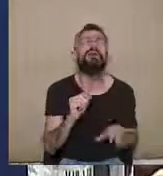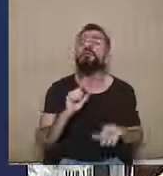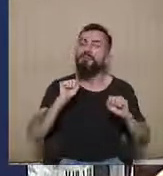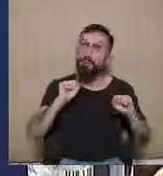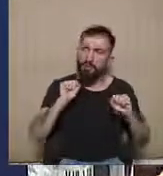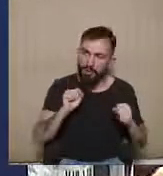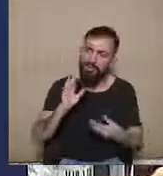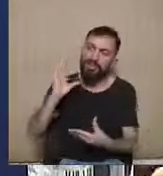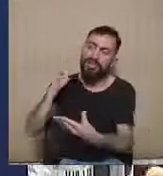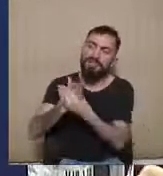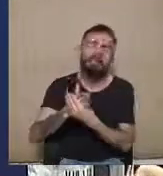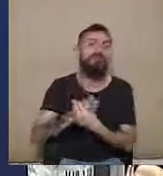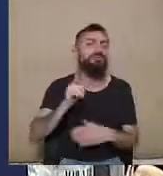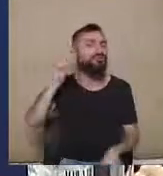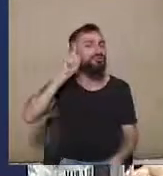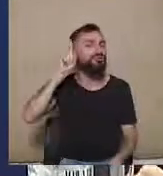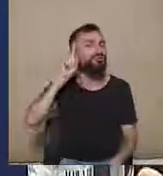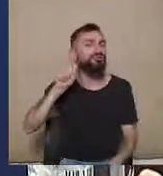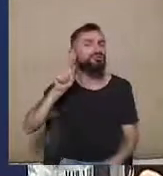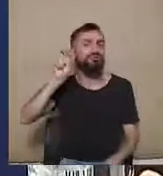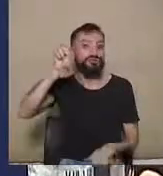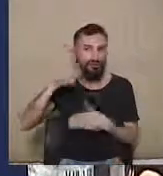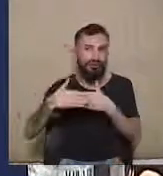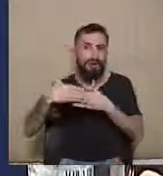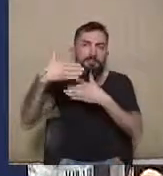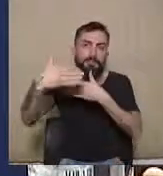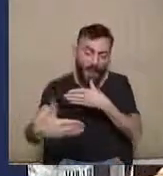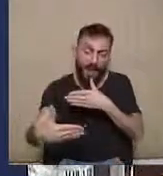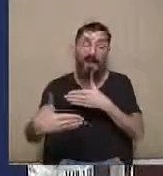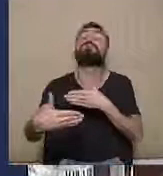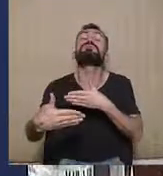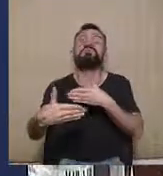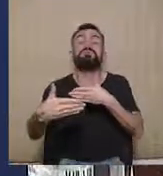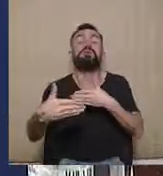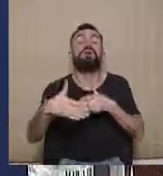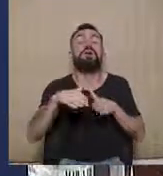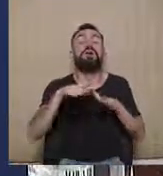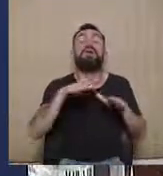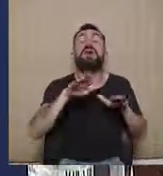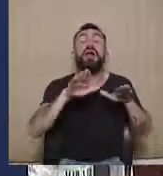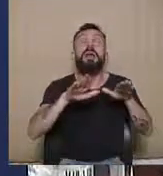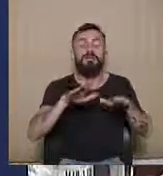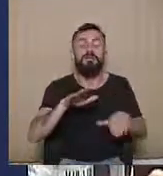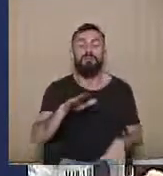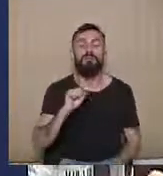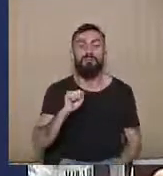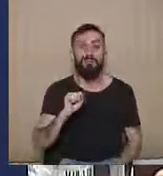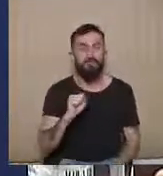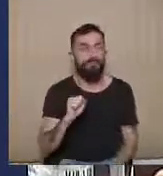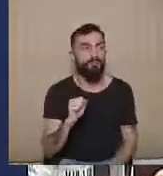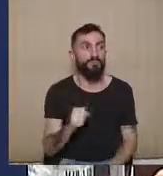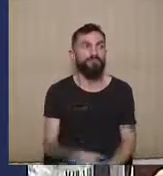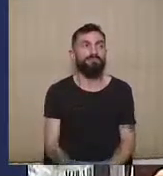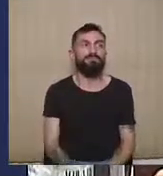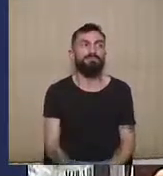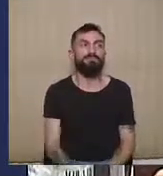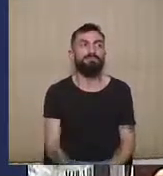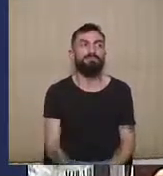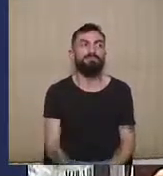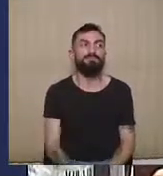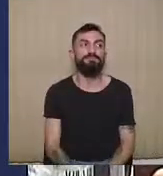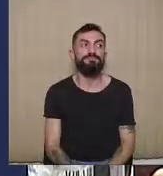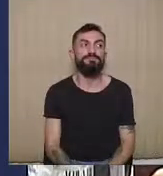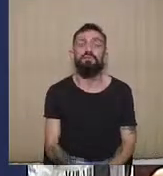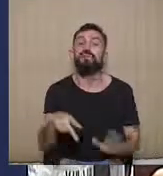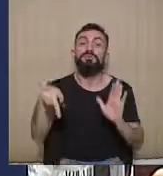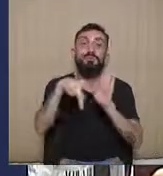ação no prazo de 15 dias, tendo como causa de pedir apenas abuso de